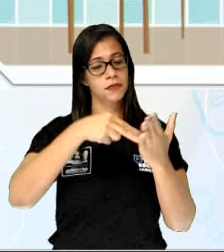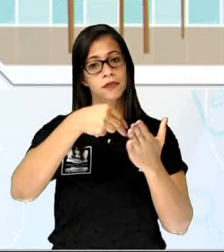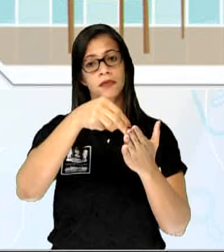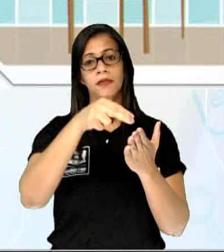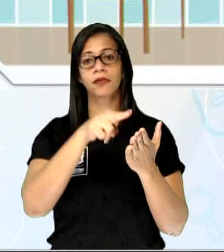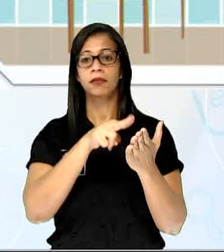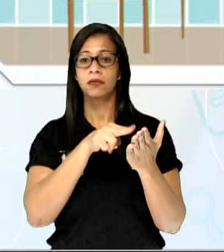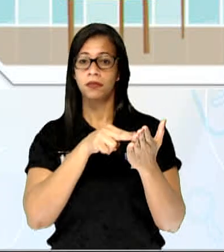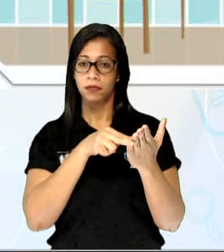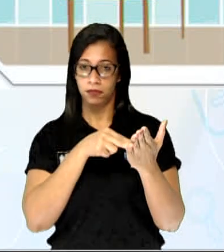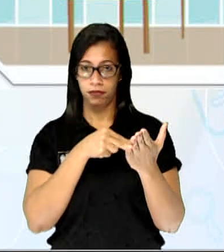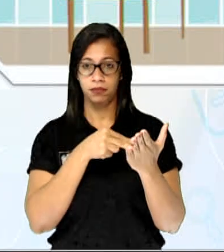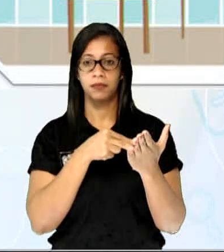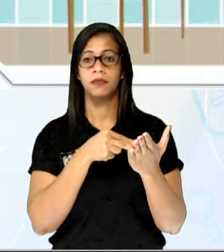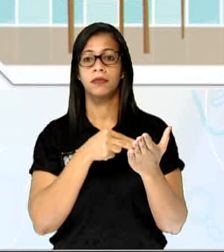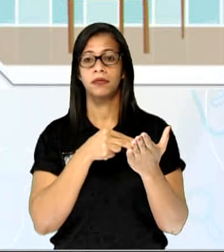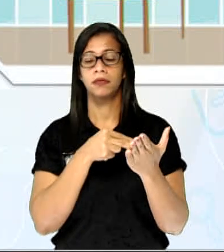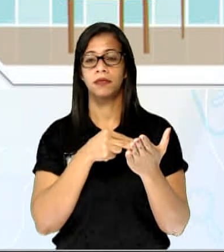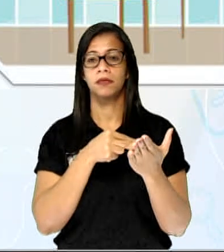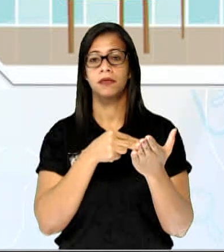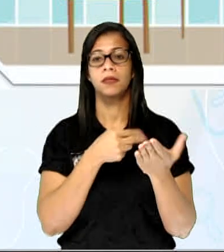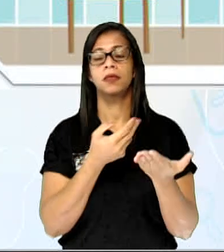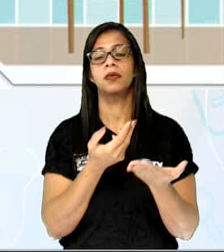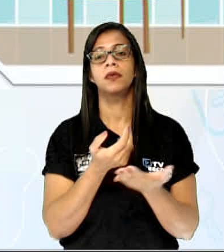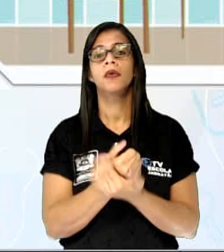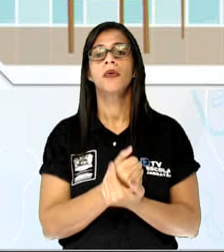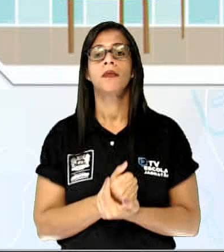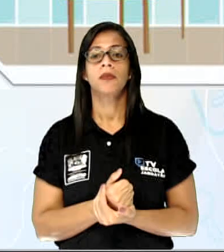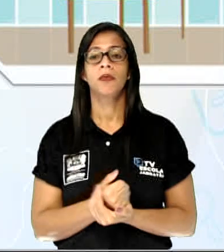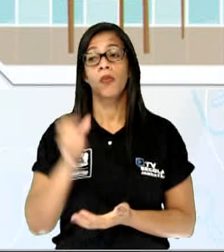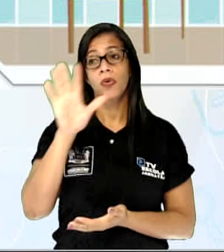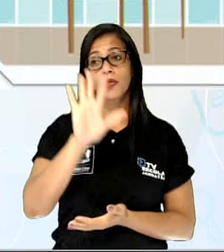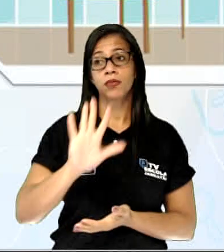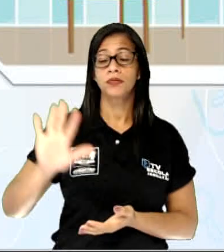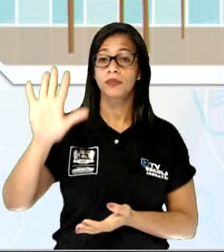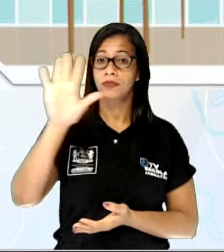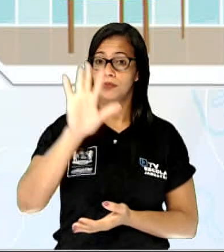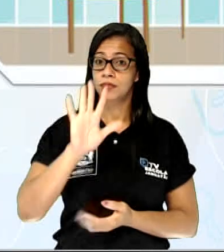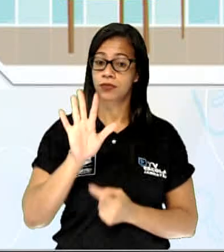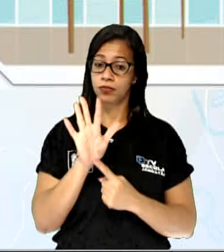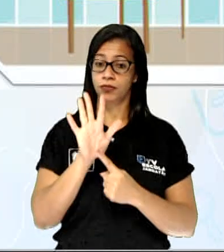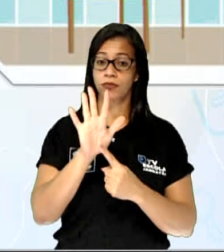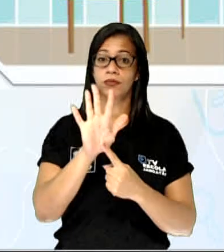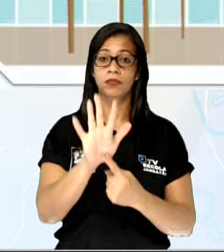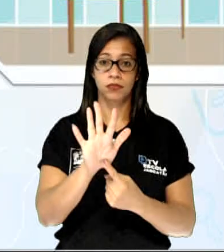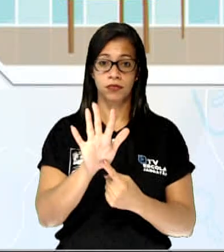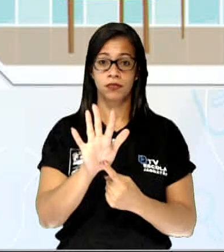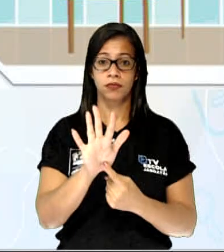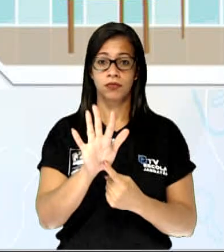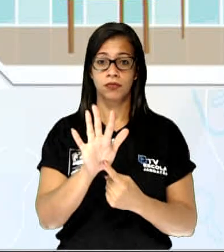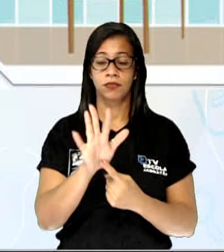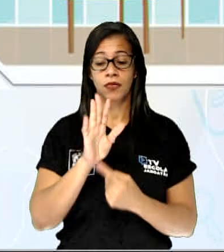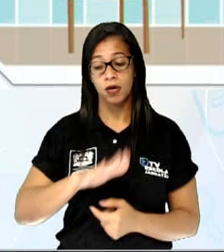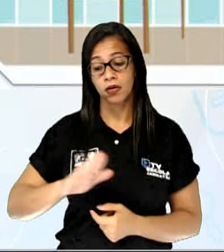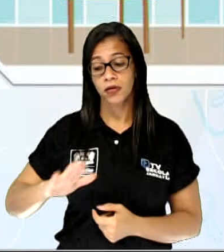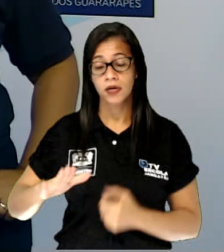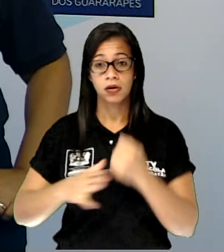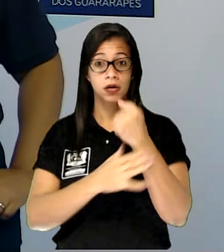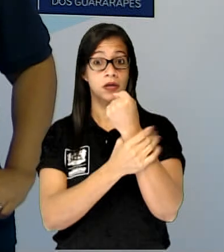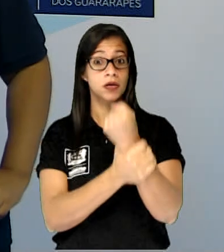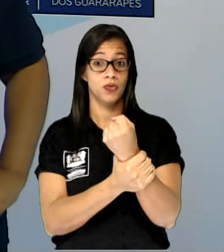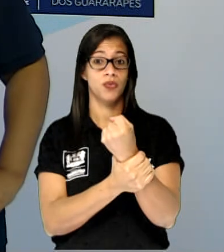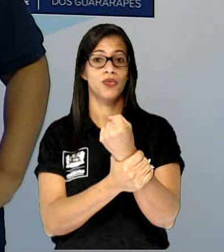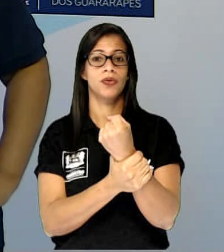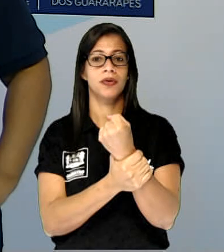apresentando esta criança em segurança, livre de riscos e perigos.